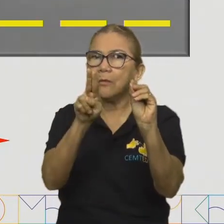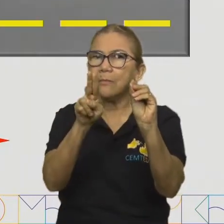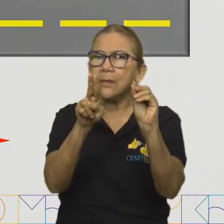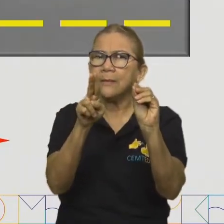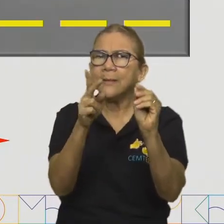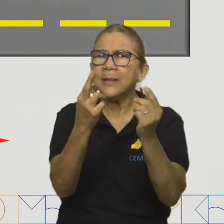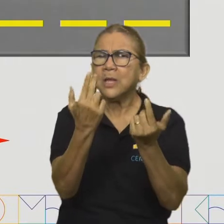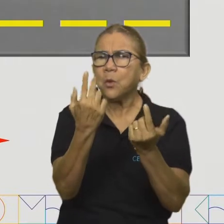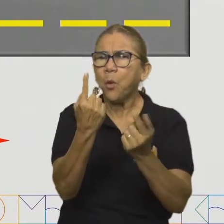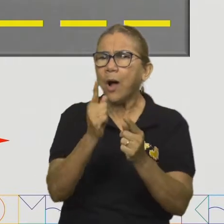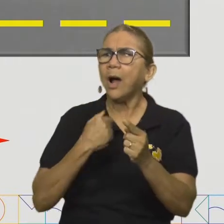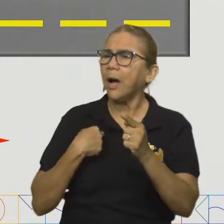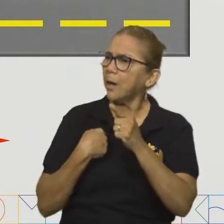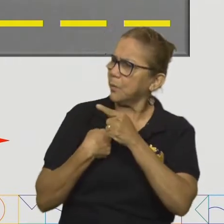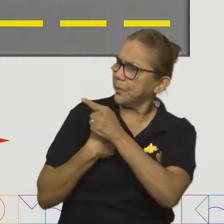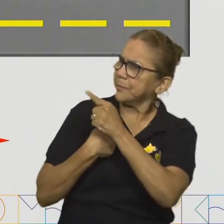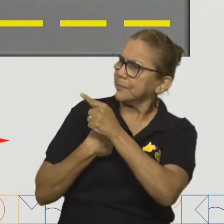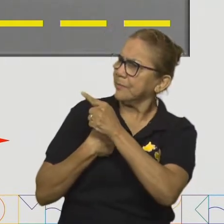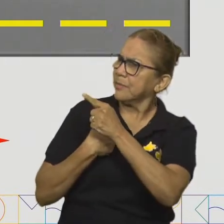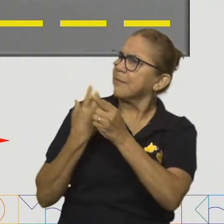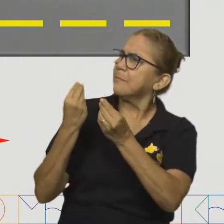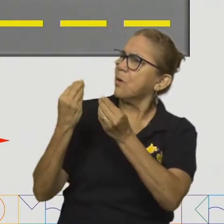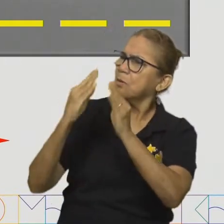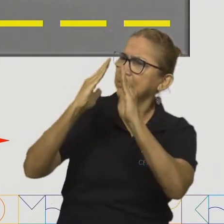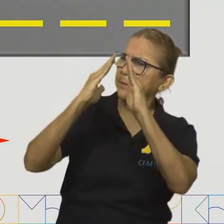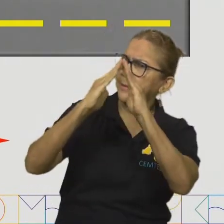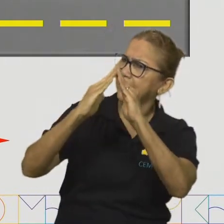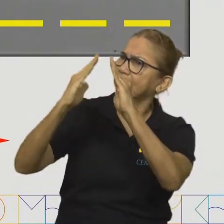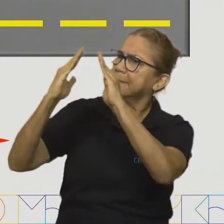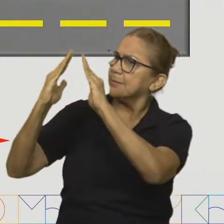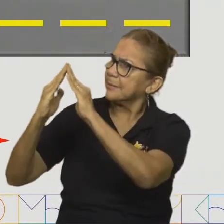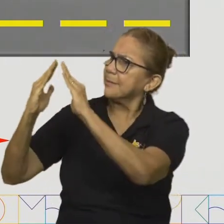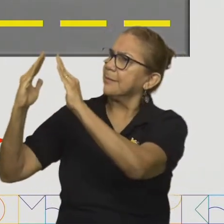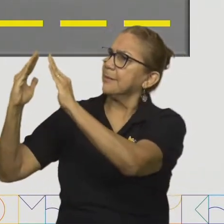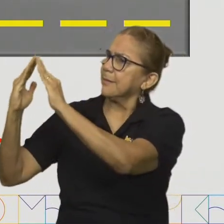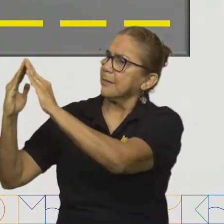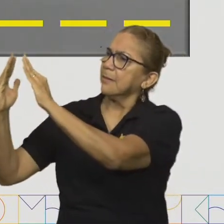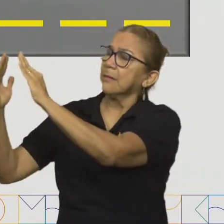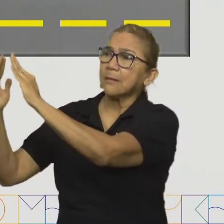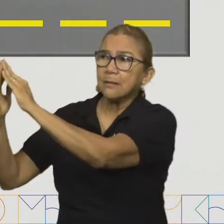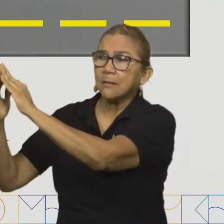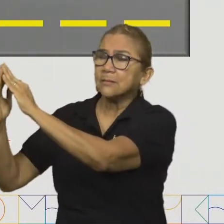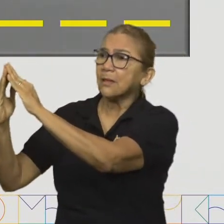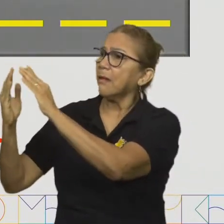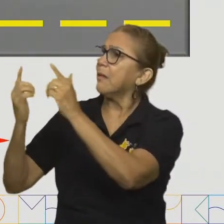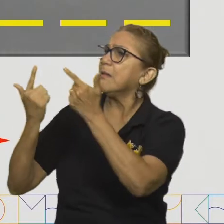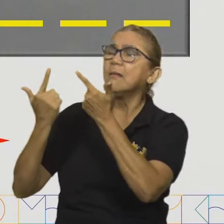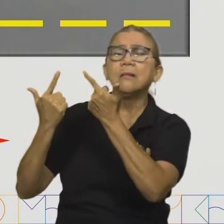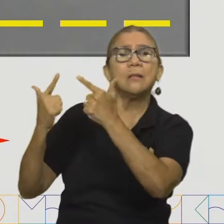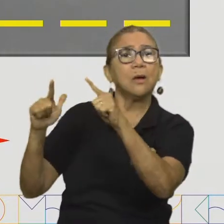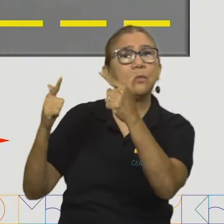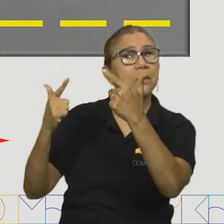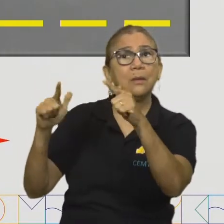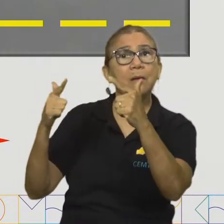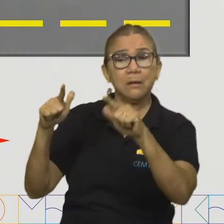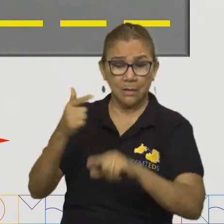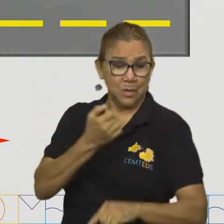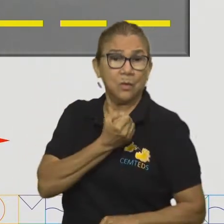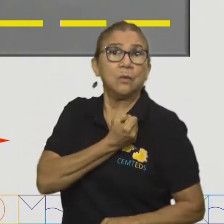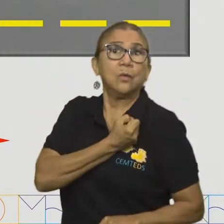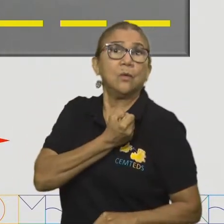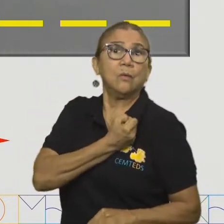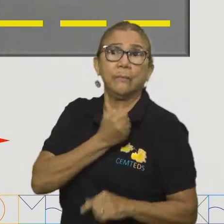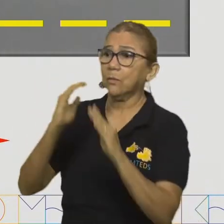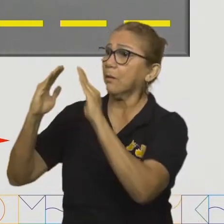como se fôssemos em um residencial, por exemplo, com várias casas e sequências. Quando elas não